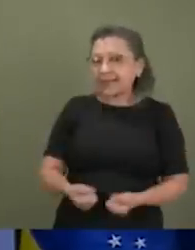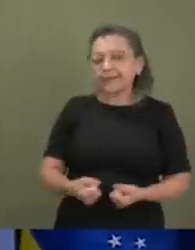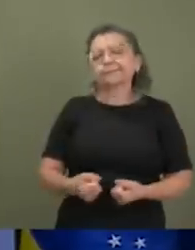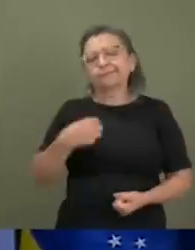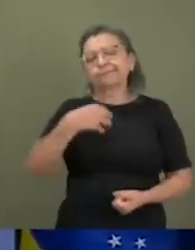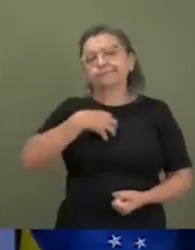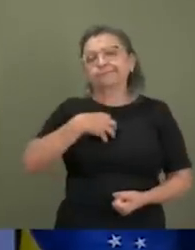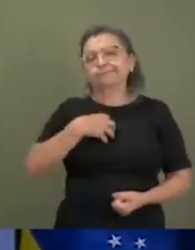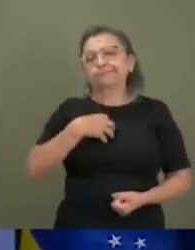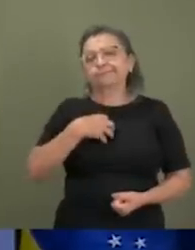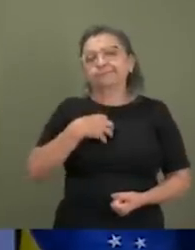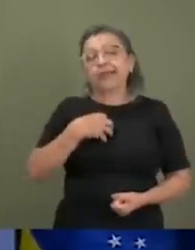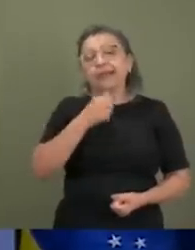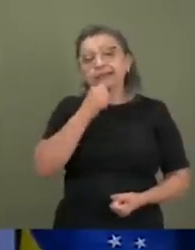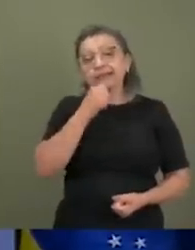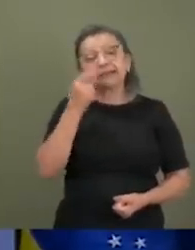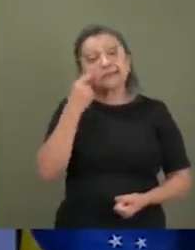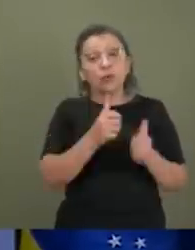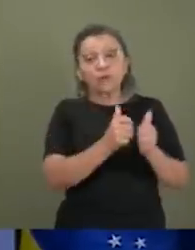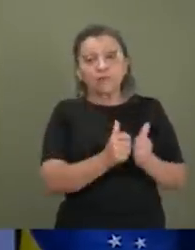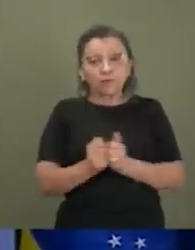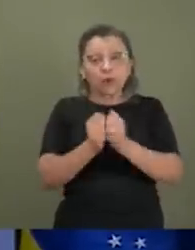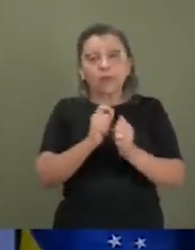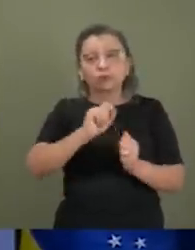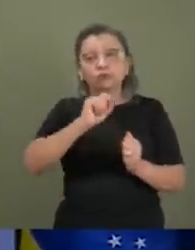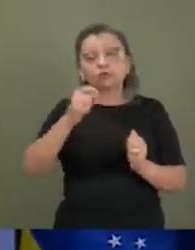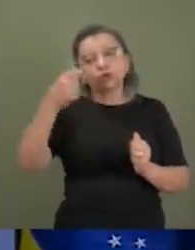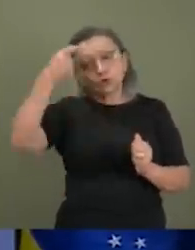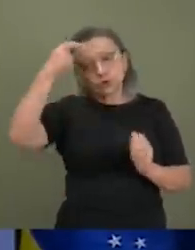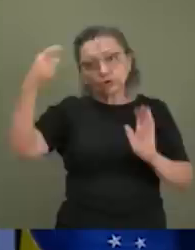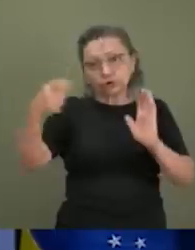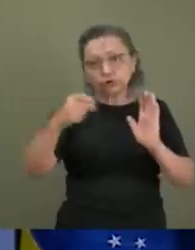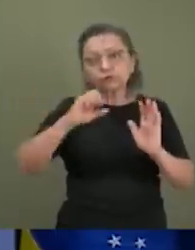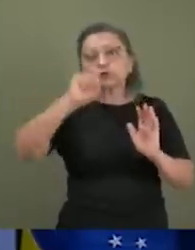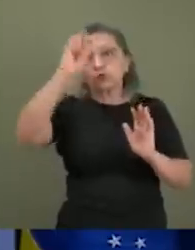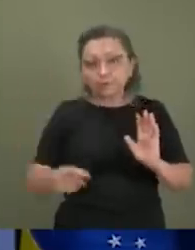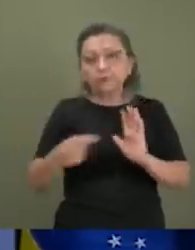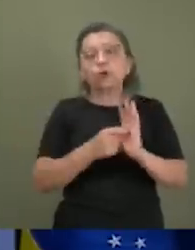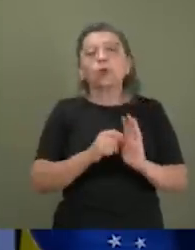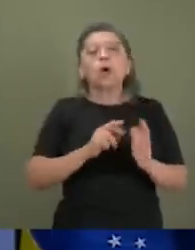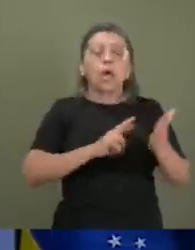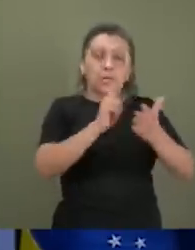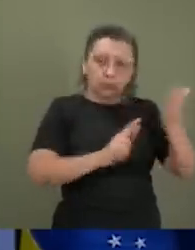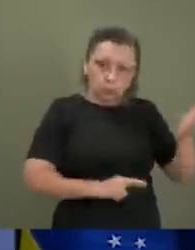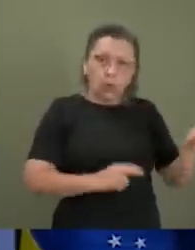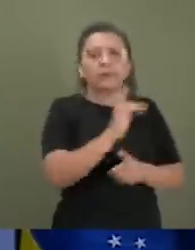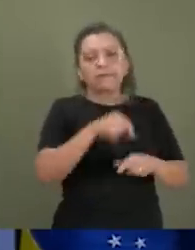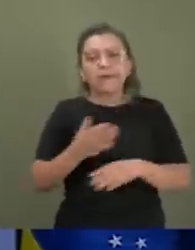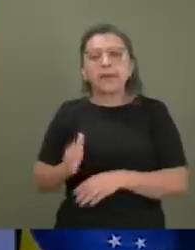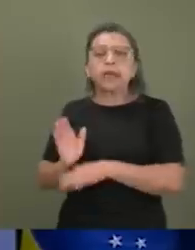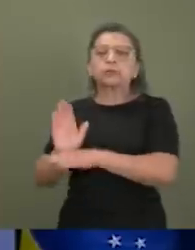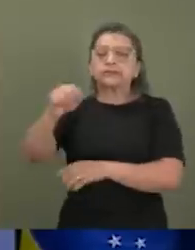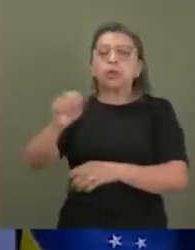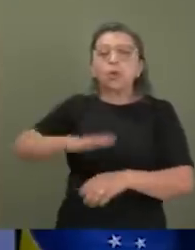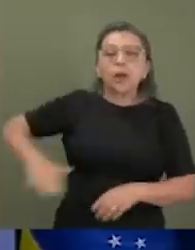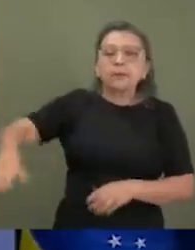ainda assim, considerando videogame e software, o relatório deva ser aprovado e ajude sim o ambiente de negócios que a